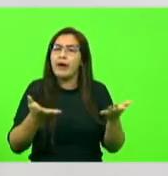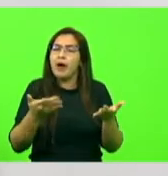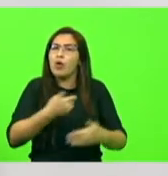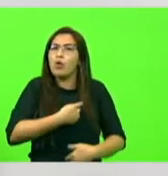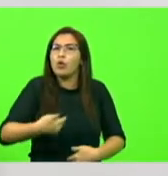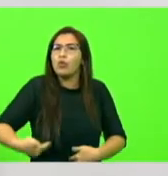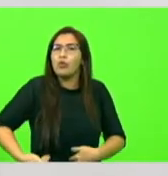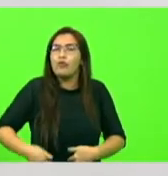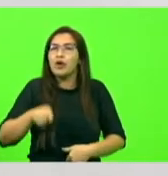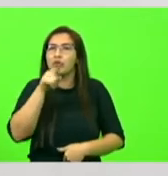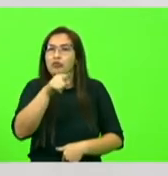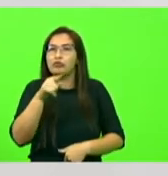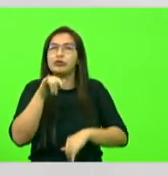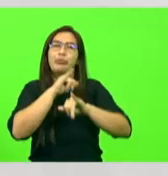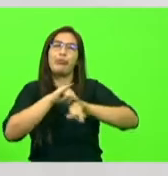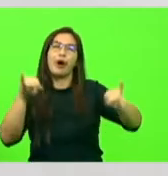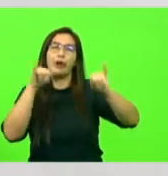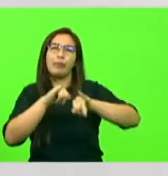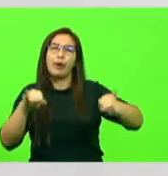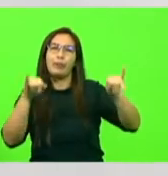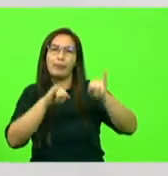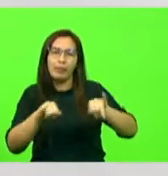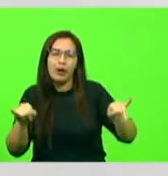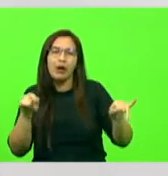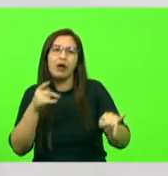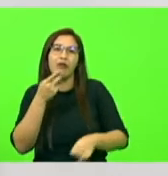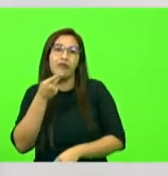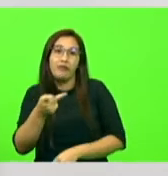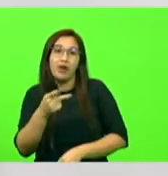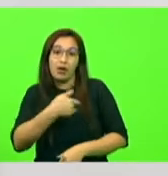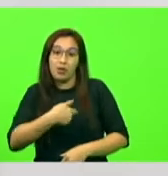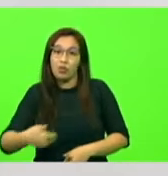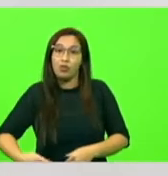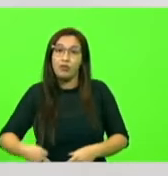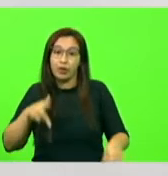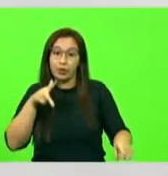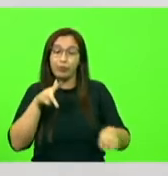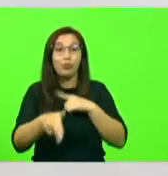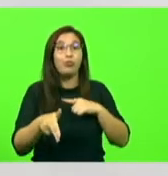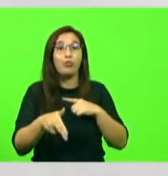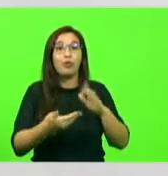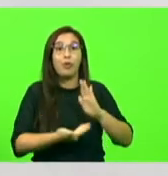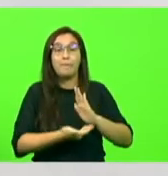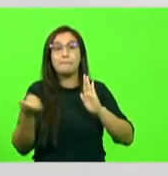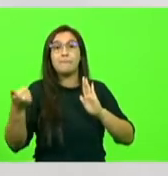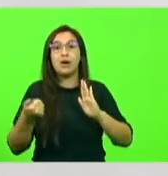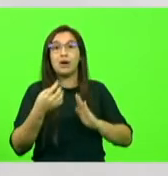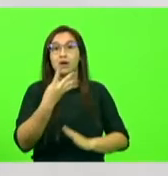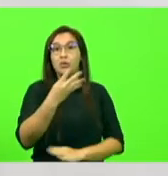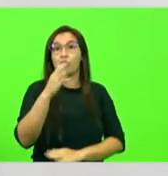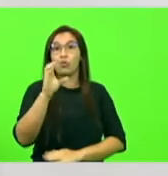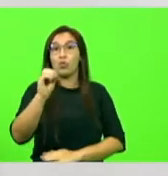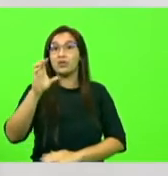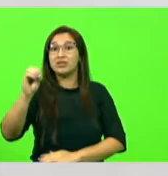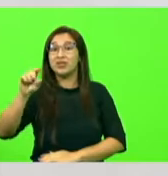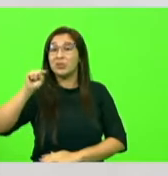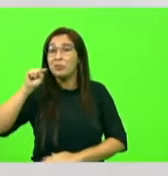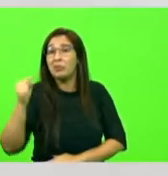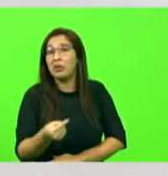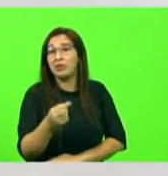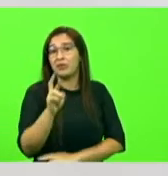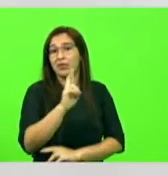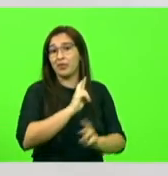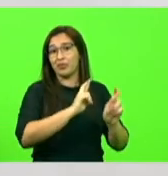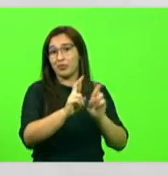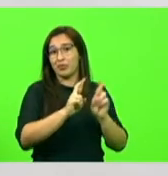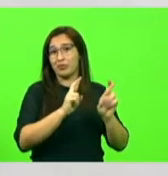senhor se refere tanto aí, com tanta ênfase, fez um corte, parece, de 47 milhões da nossa rodovia. Nós gostaríamos muito